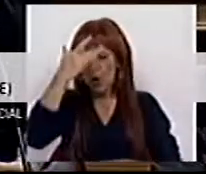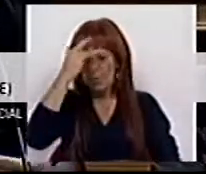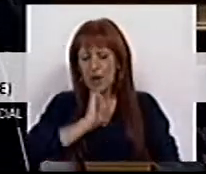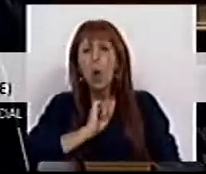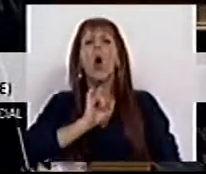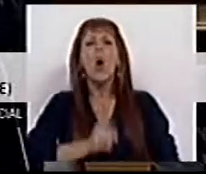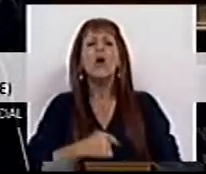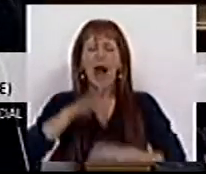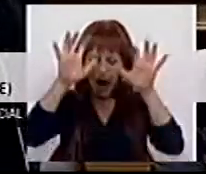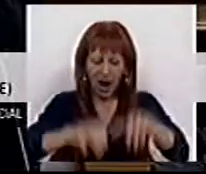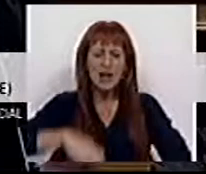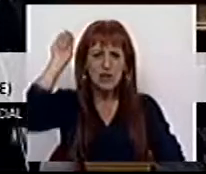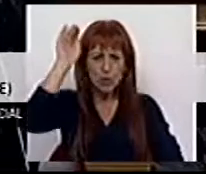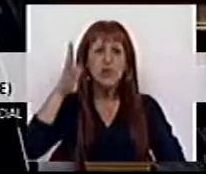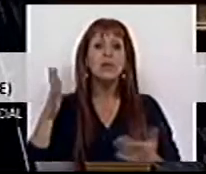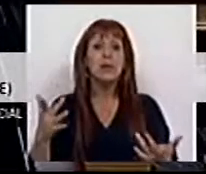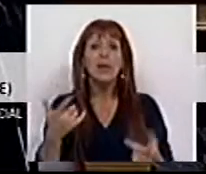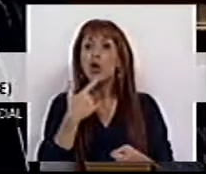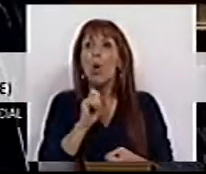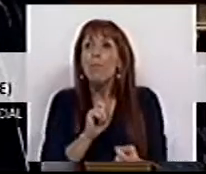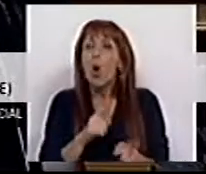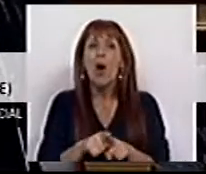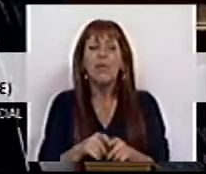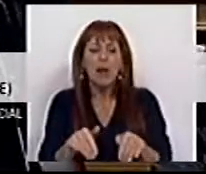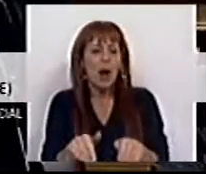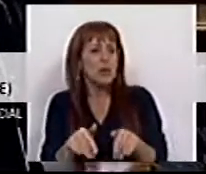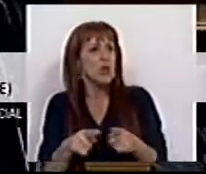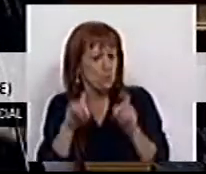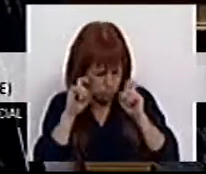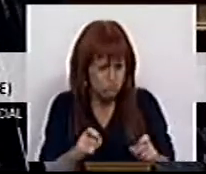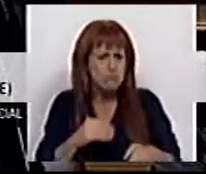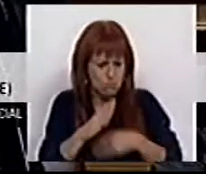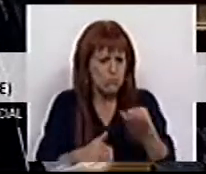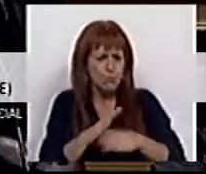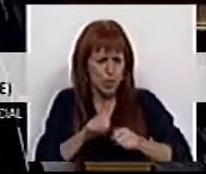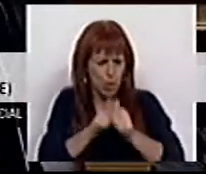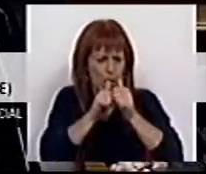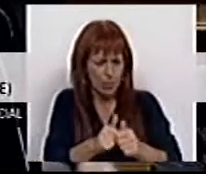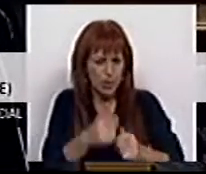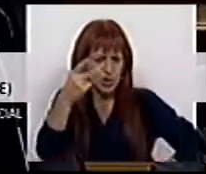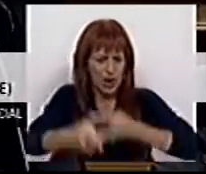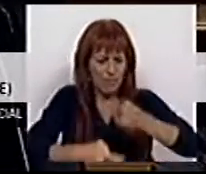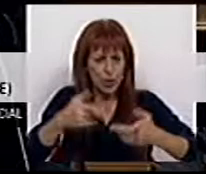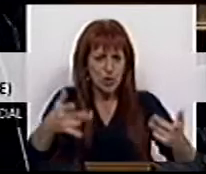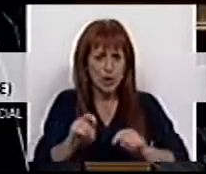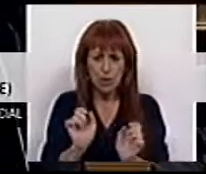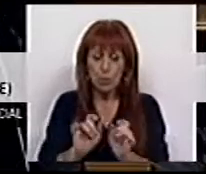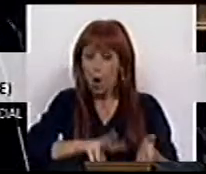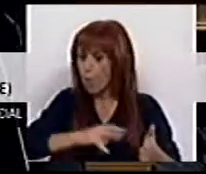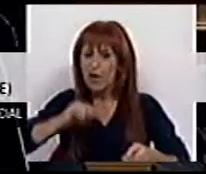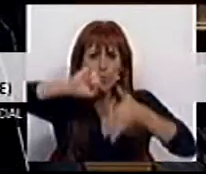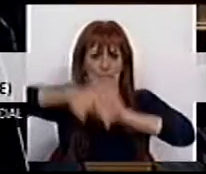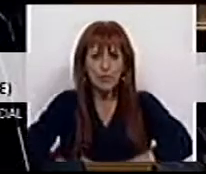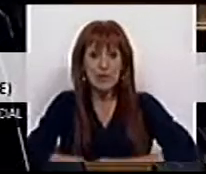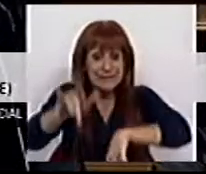entendimento que a Assembleia da República não se deve demitir da monitorização, do acompanhamento, da avaliação de uma reforma tão